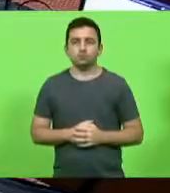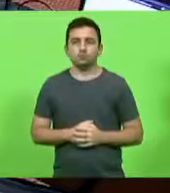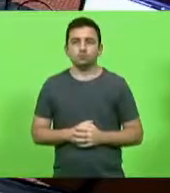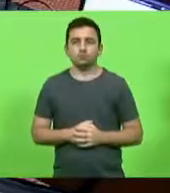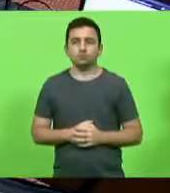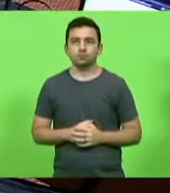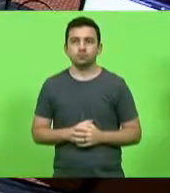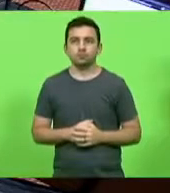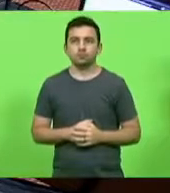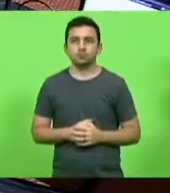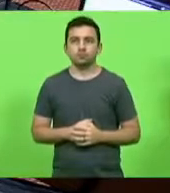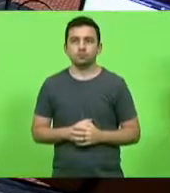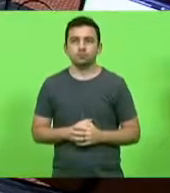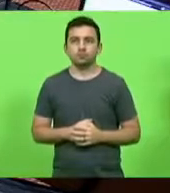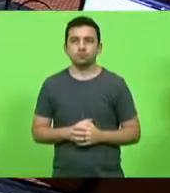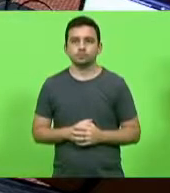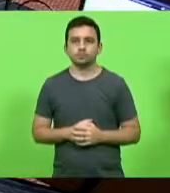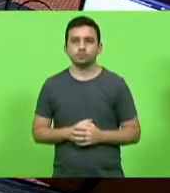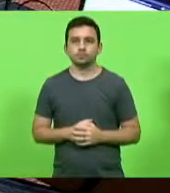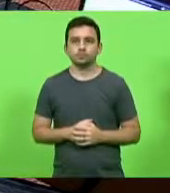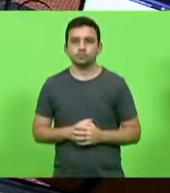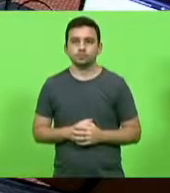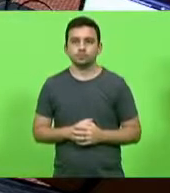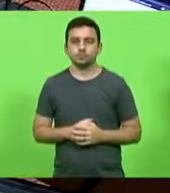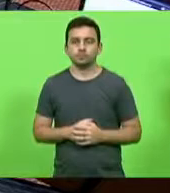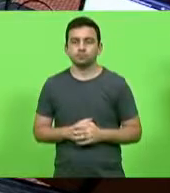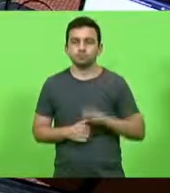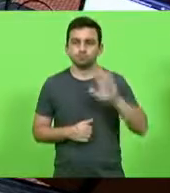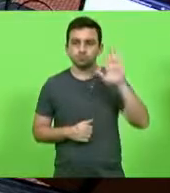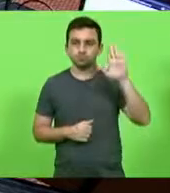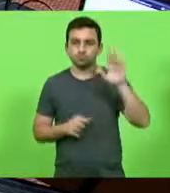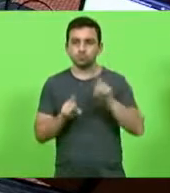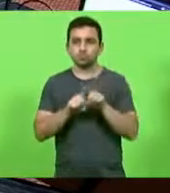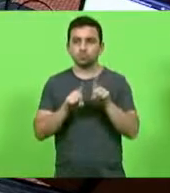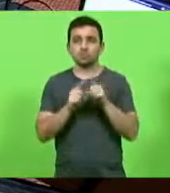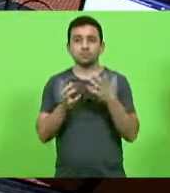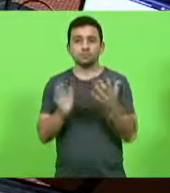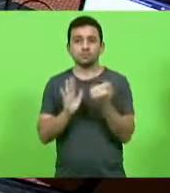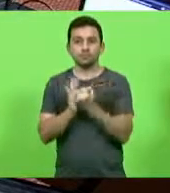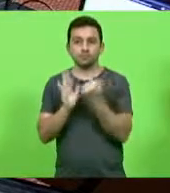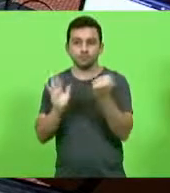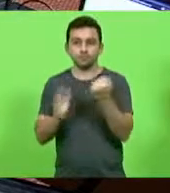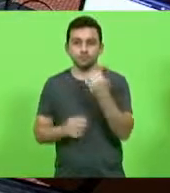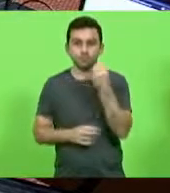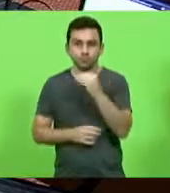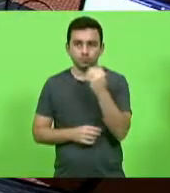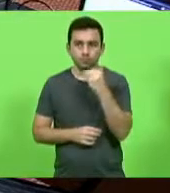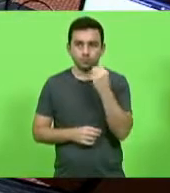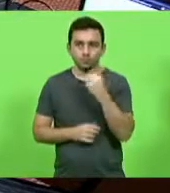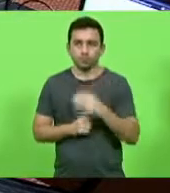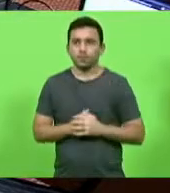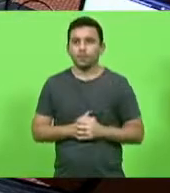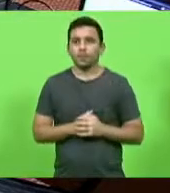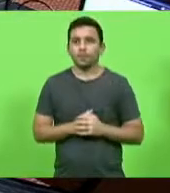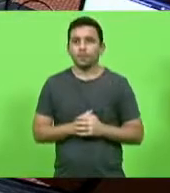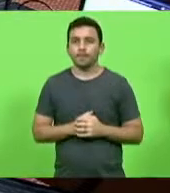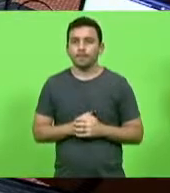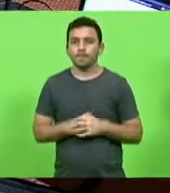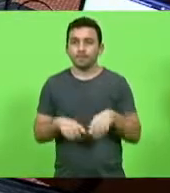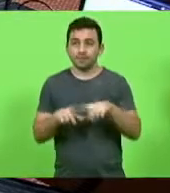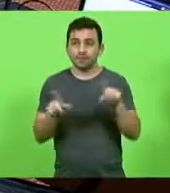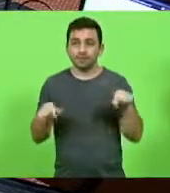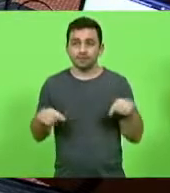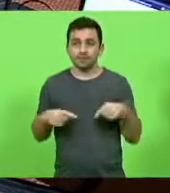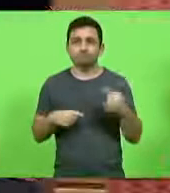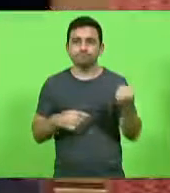ordem, senhor. falar? Pois não, deputado. Eu só queria fazer uns registros aqui, aproveitando, deputado Berlano. O gabinete